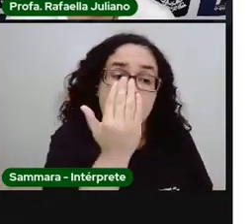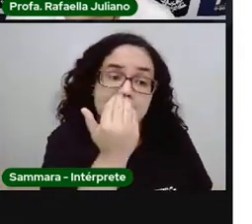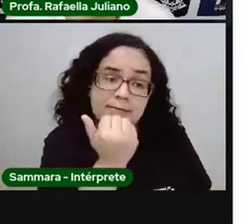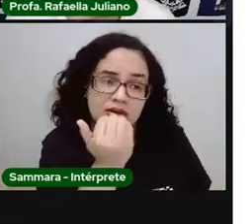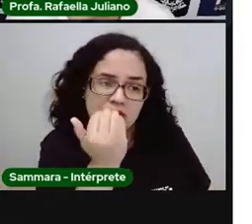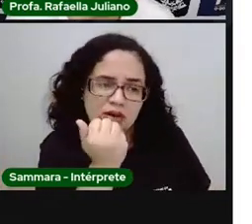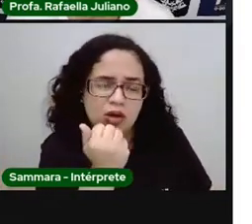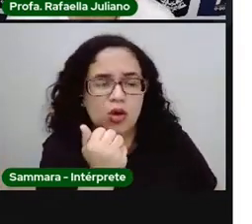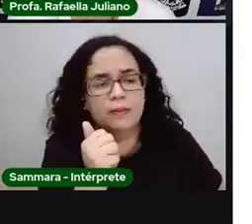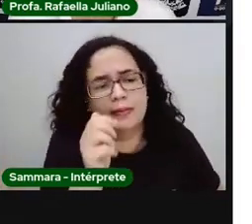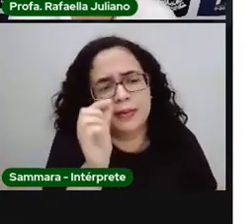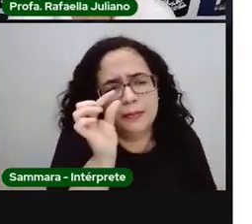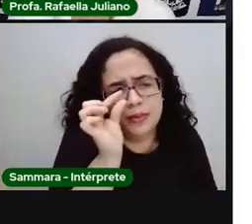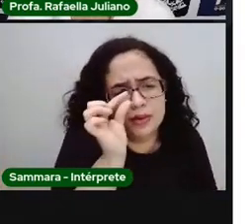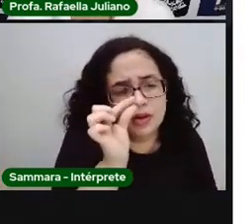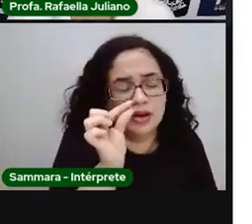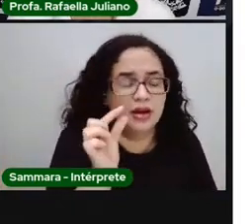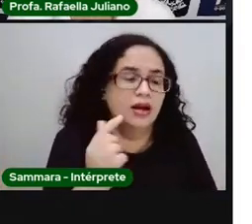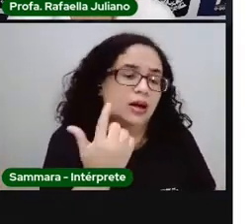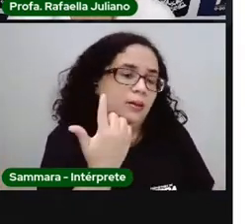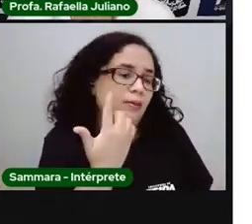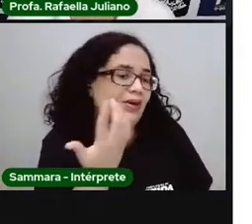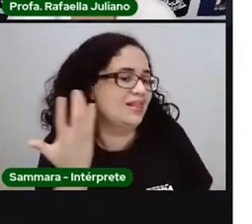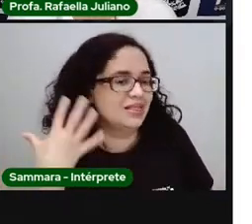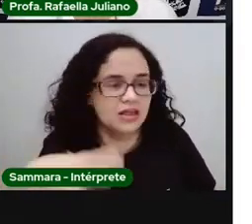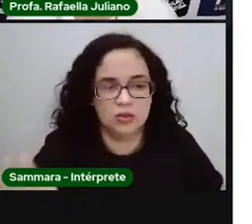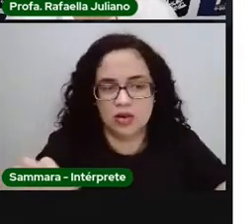comer pouquinho, porque não quer engordar.